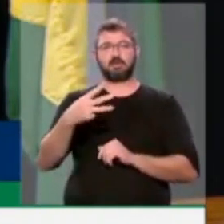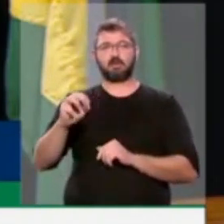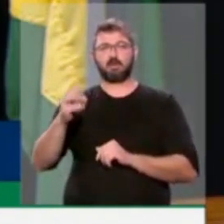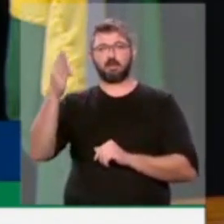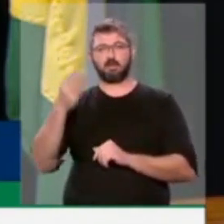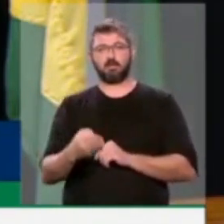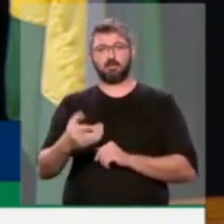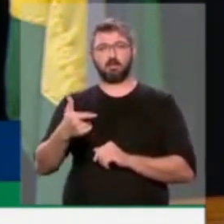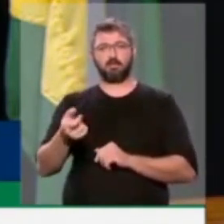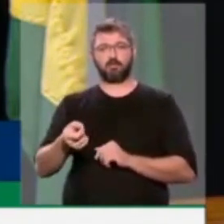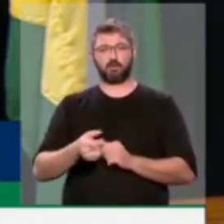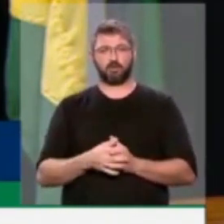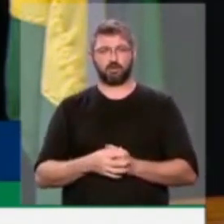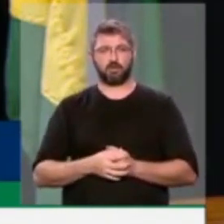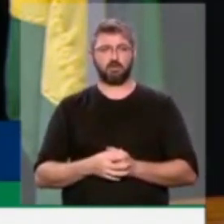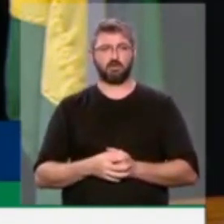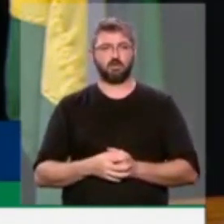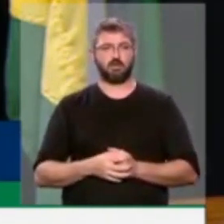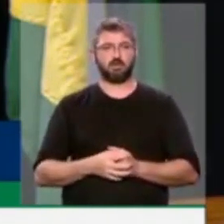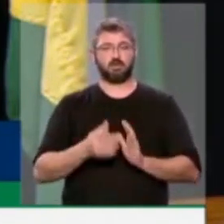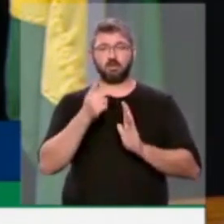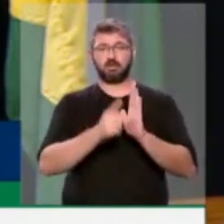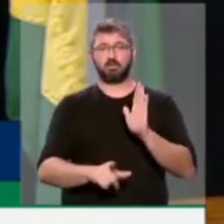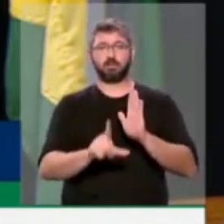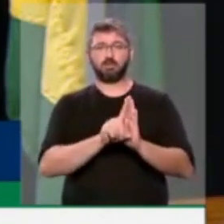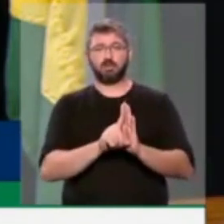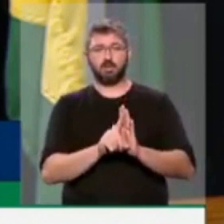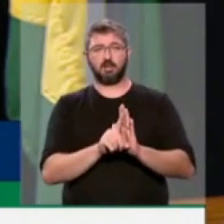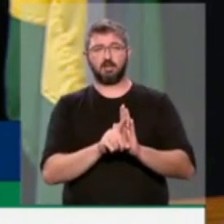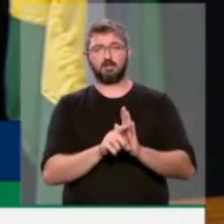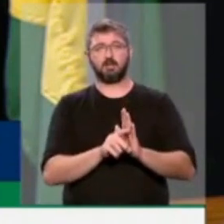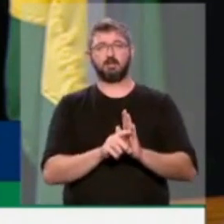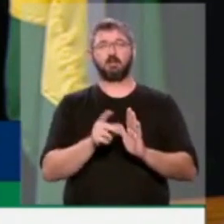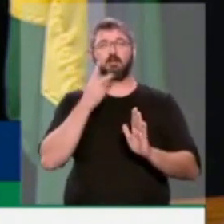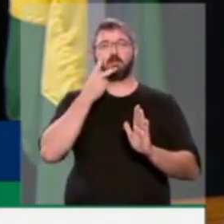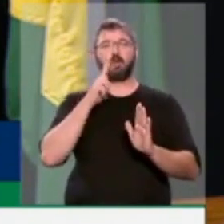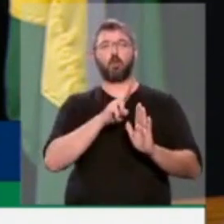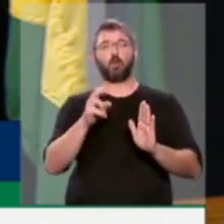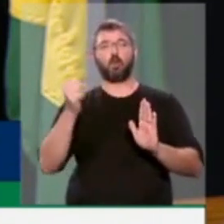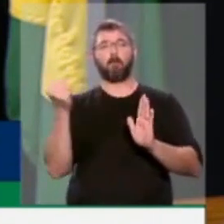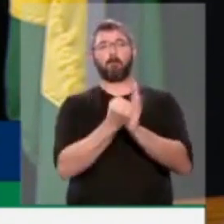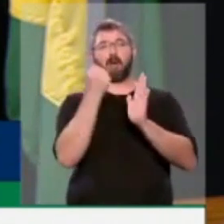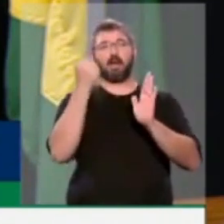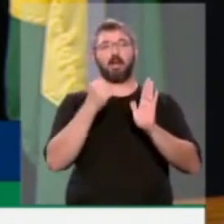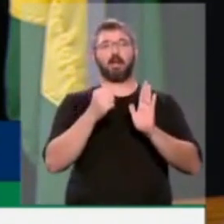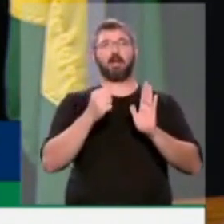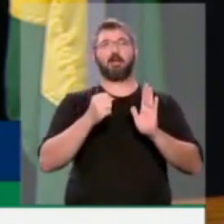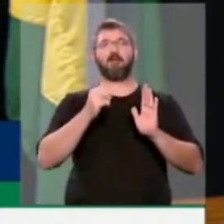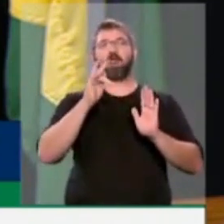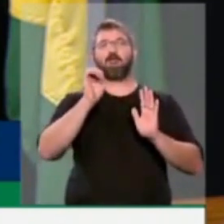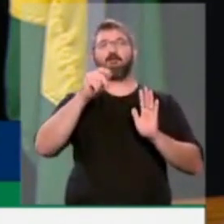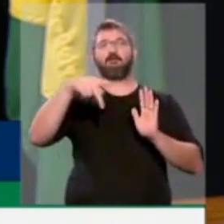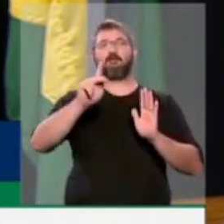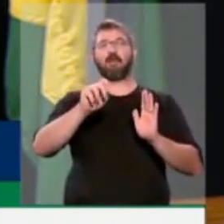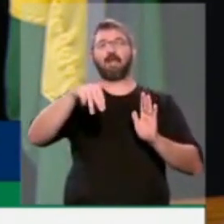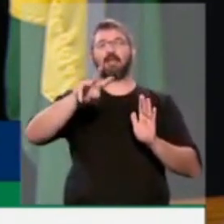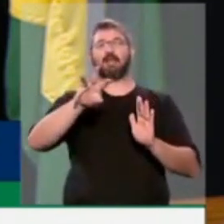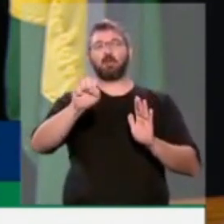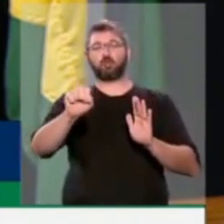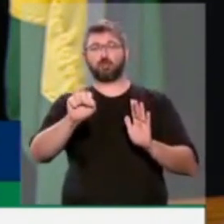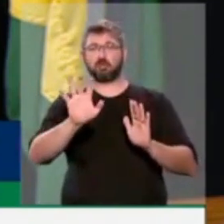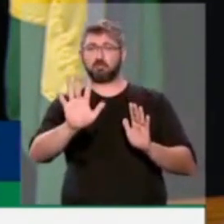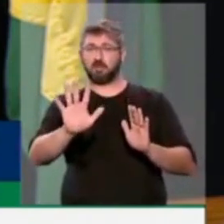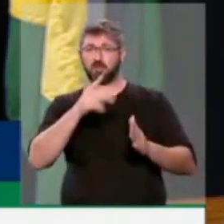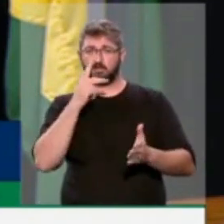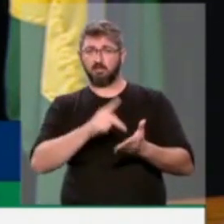de 2020. Esse PL que foi batizado de PL das fake news, que, na verdade,